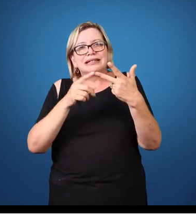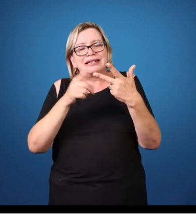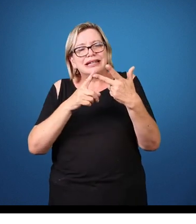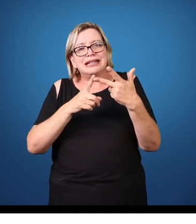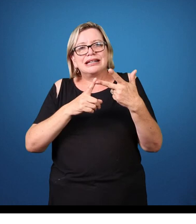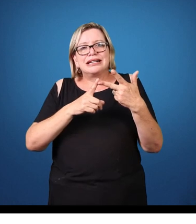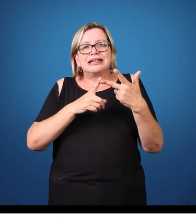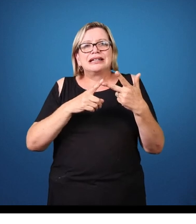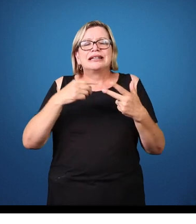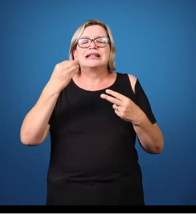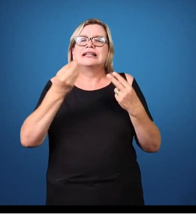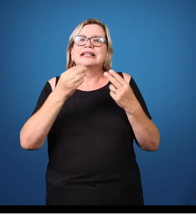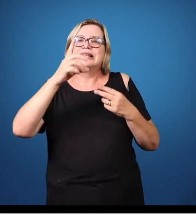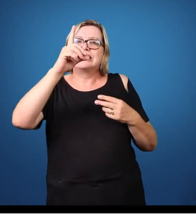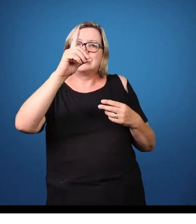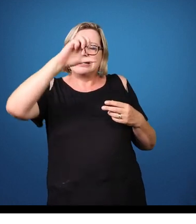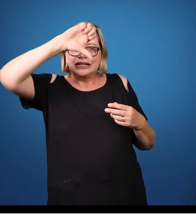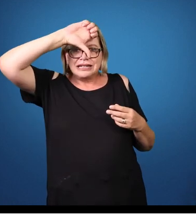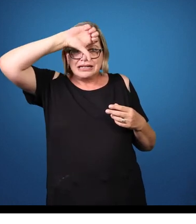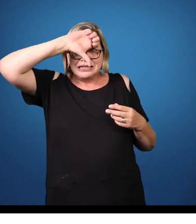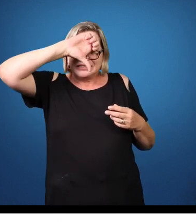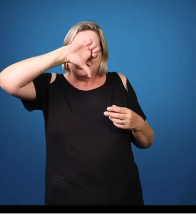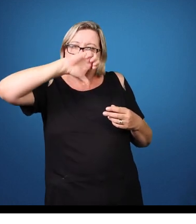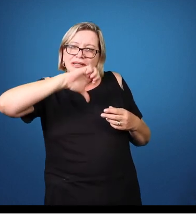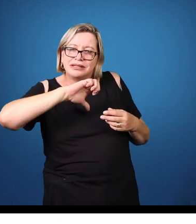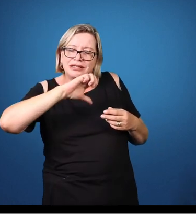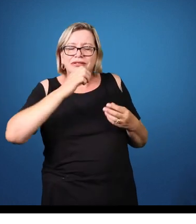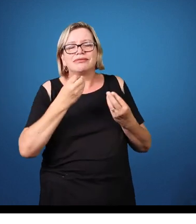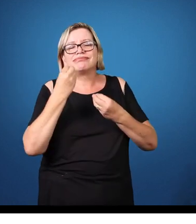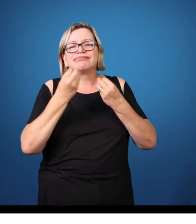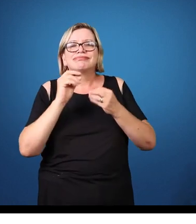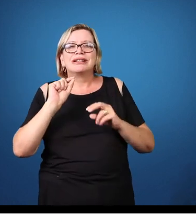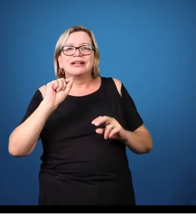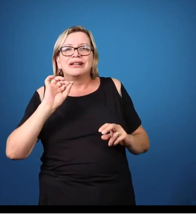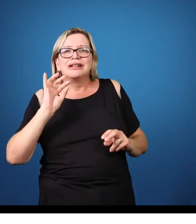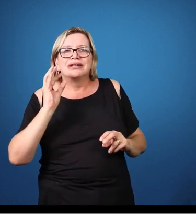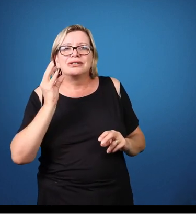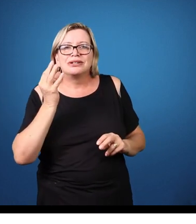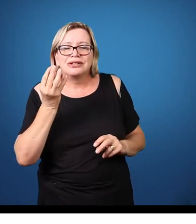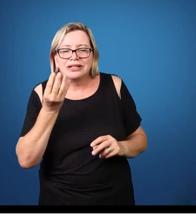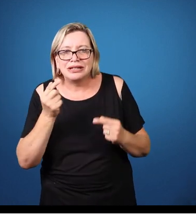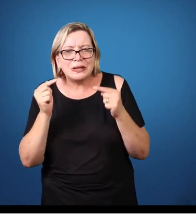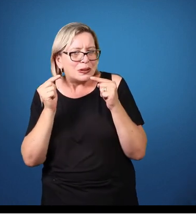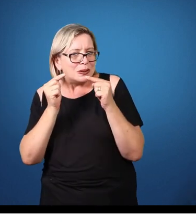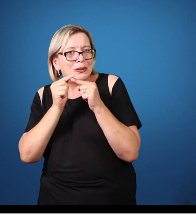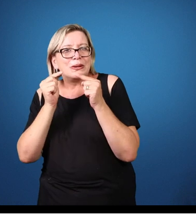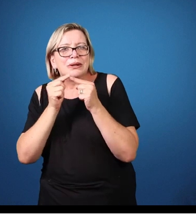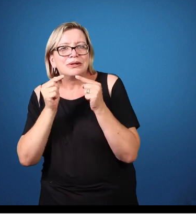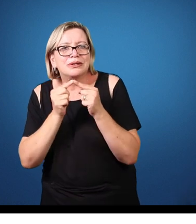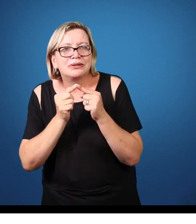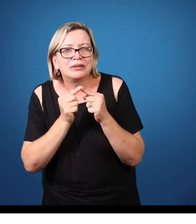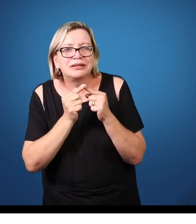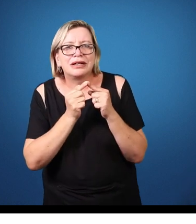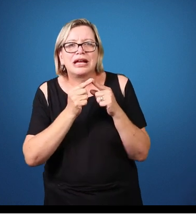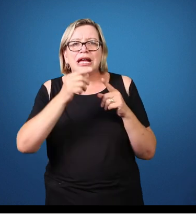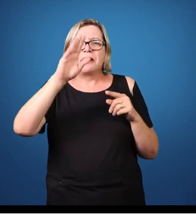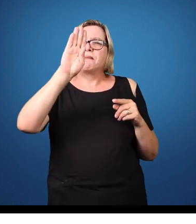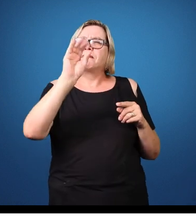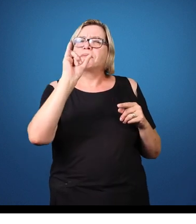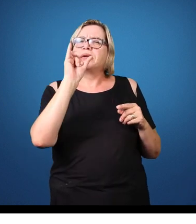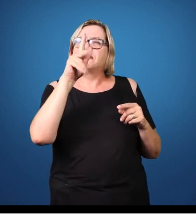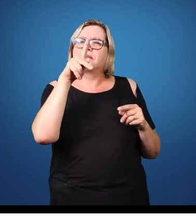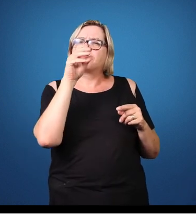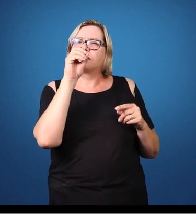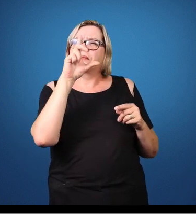aquelas talvez ligadas ao transtorno bipolar e tal, né? A síndrome depressiva, que